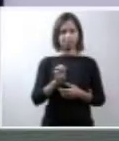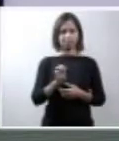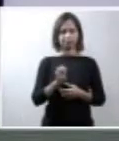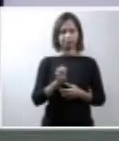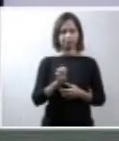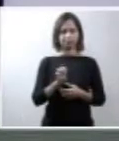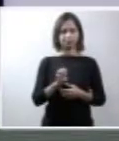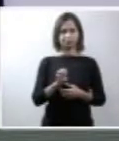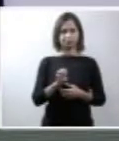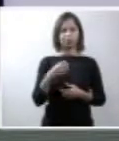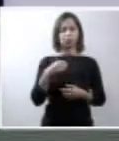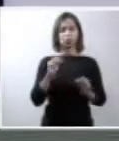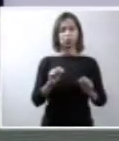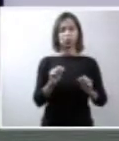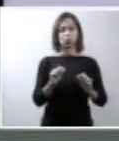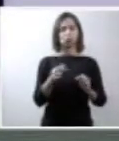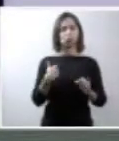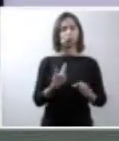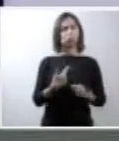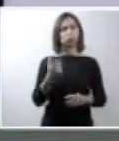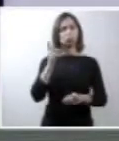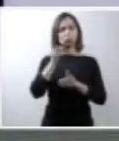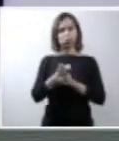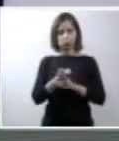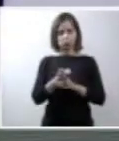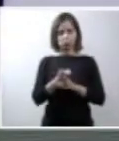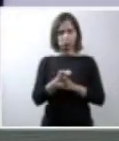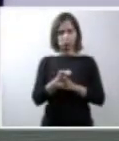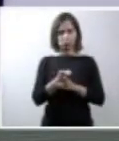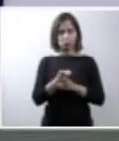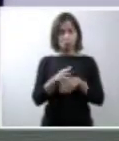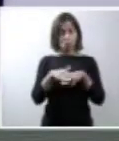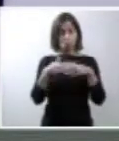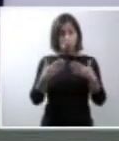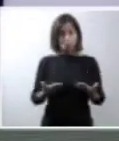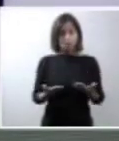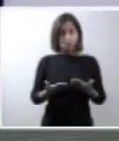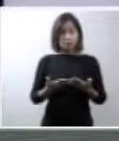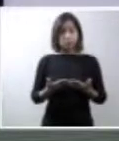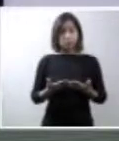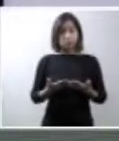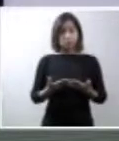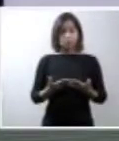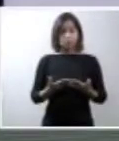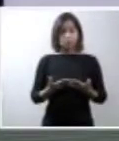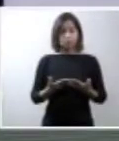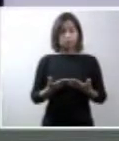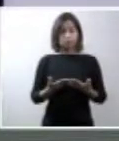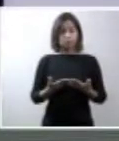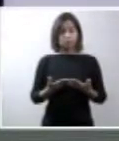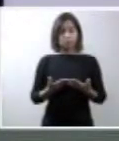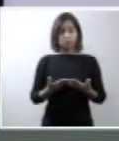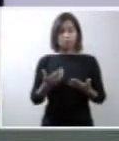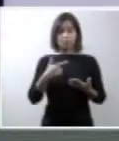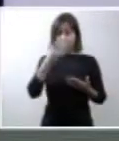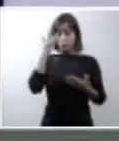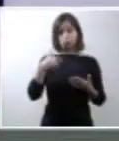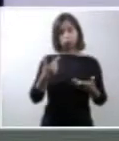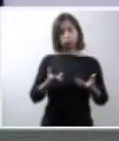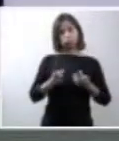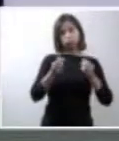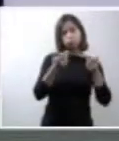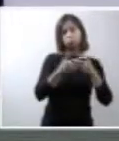E o que se verifica quando se cuida de um menos afortunado.